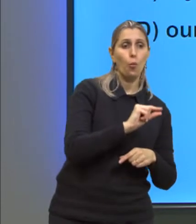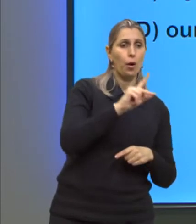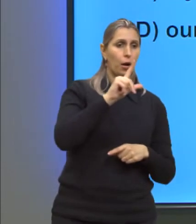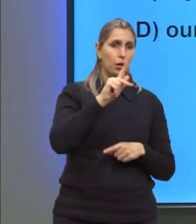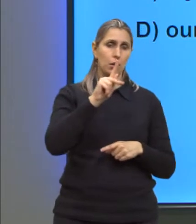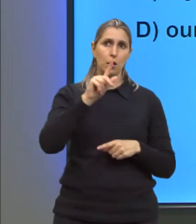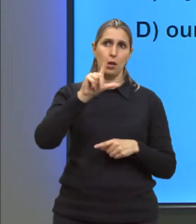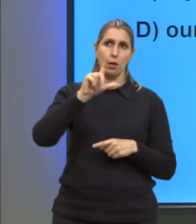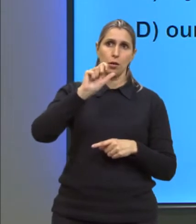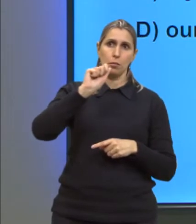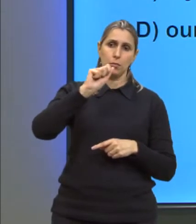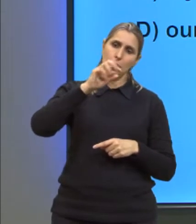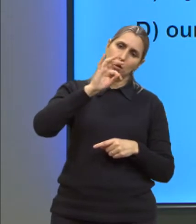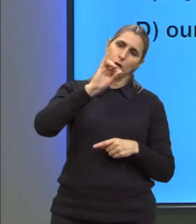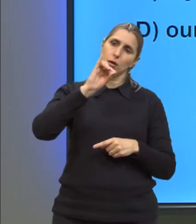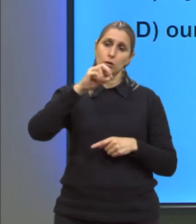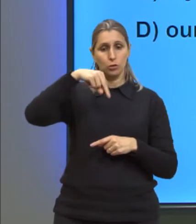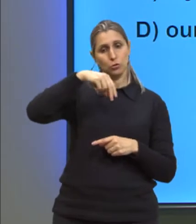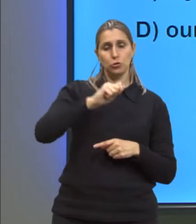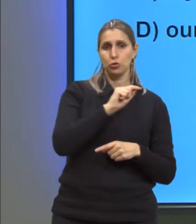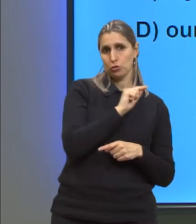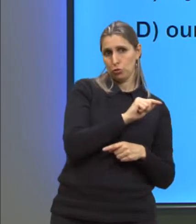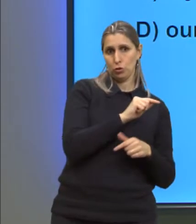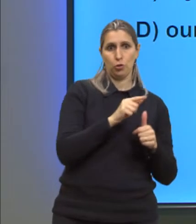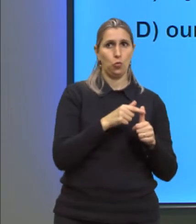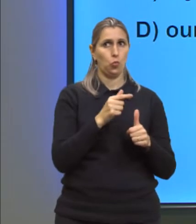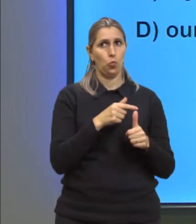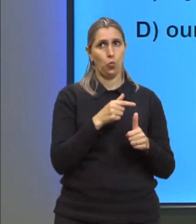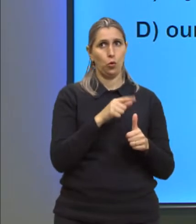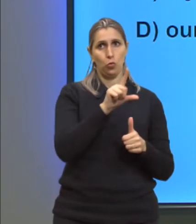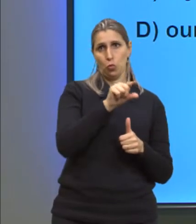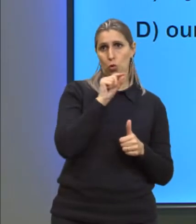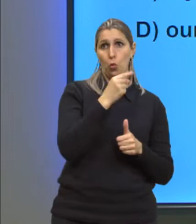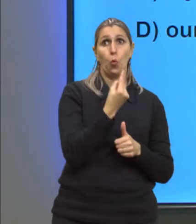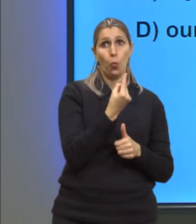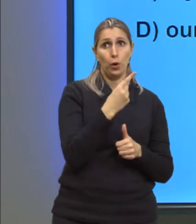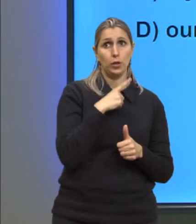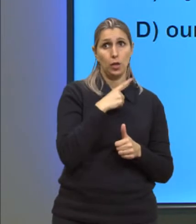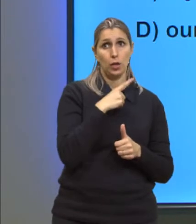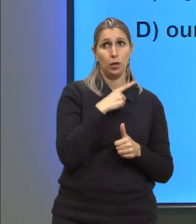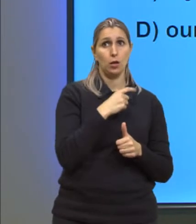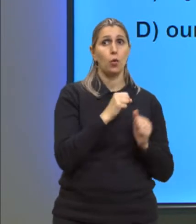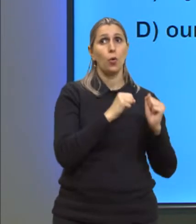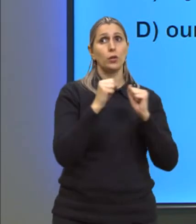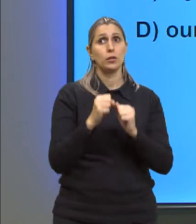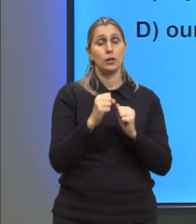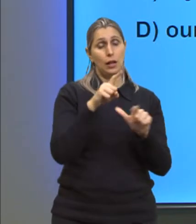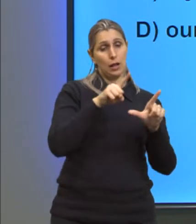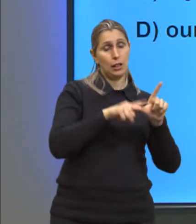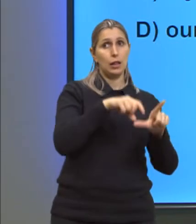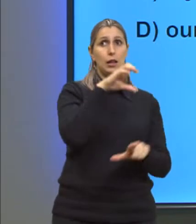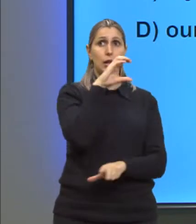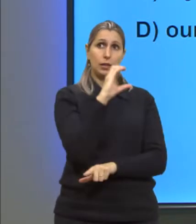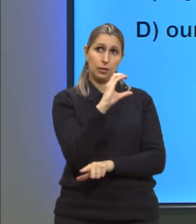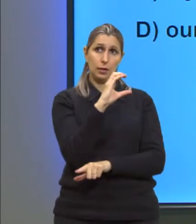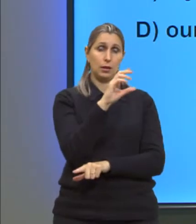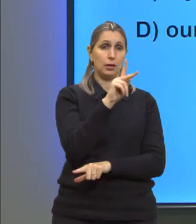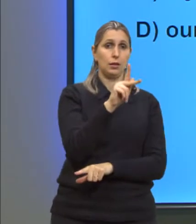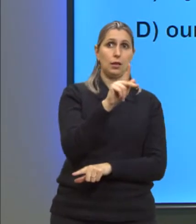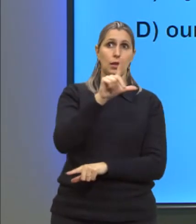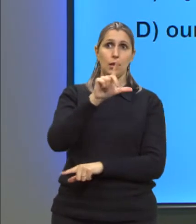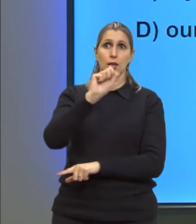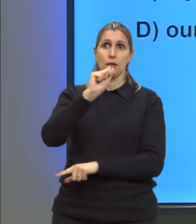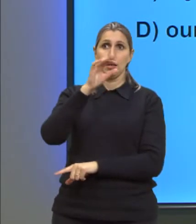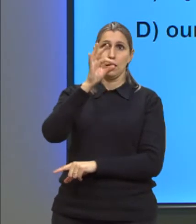já na opção, só tem uma opção com platina, então fica bem mais fácil. Então, só pode ser a letra C, a platina